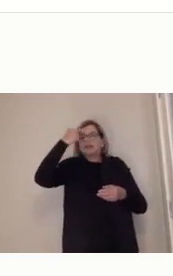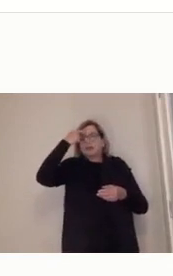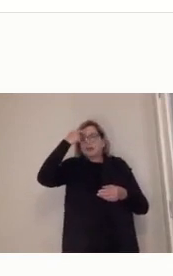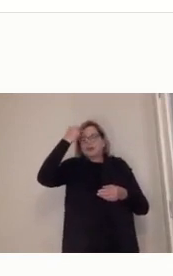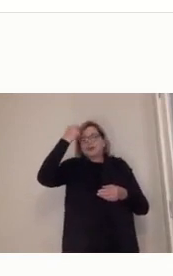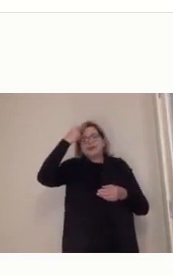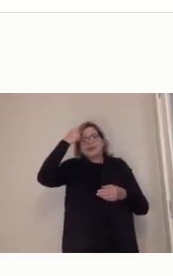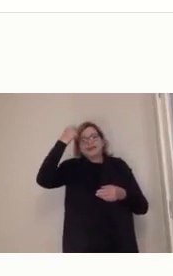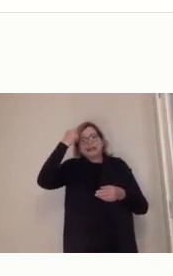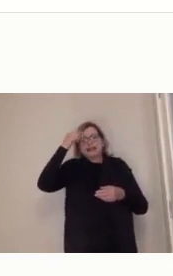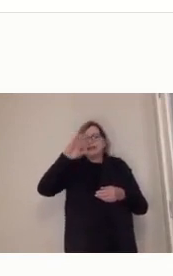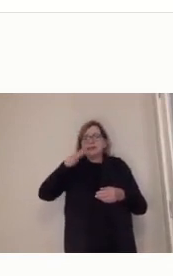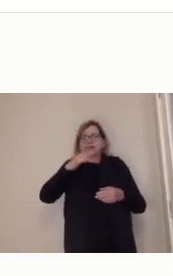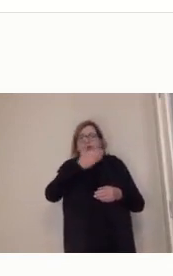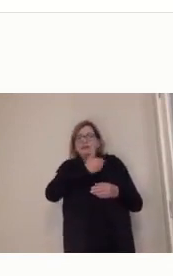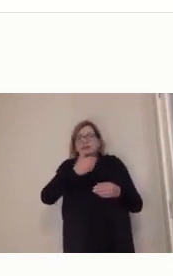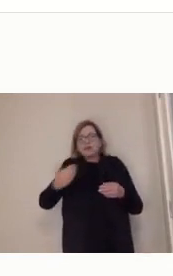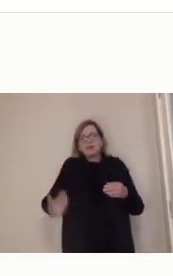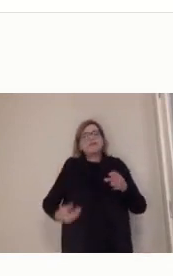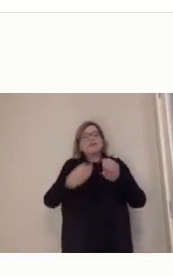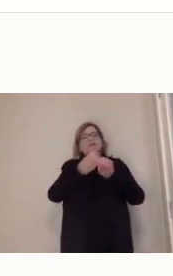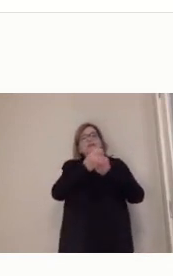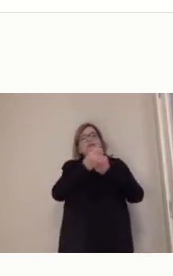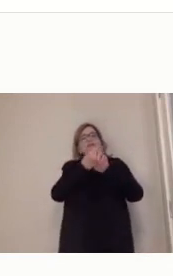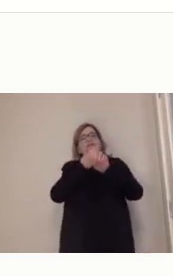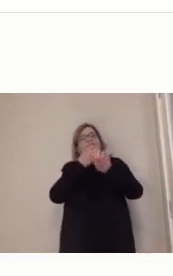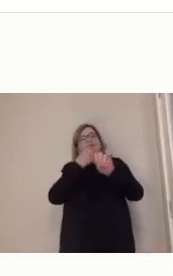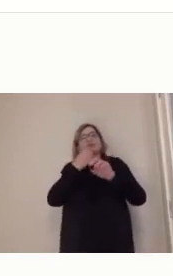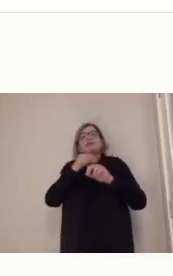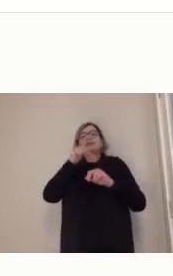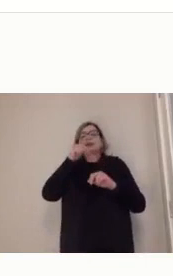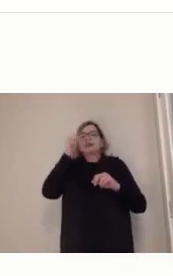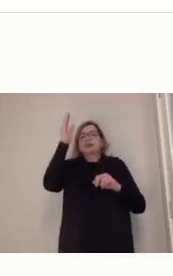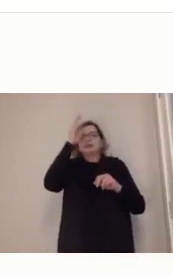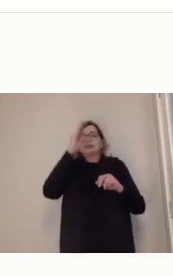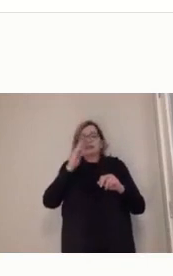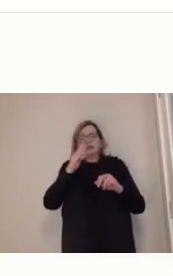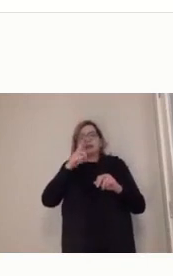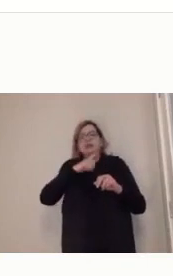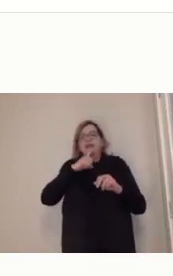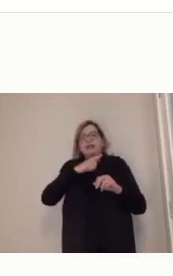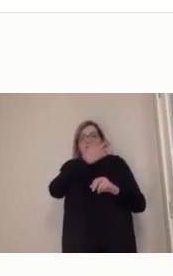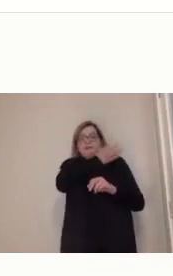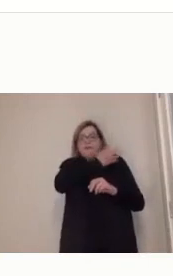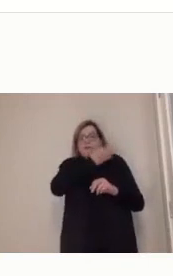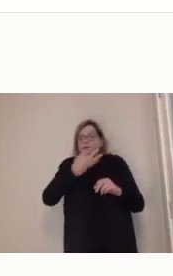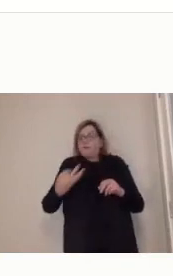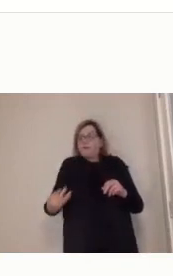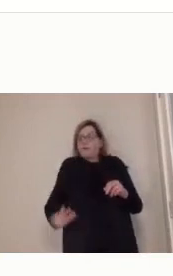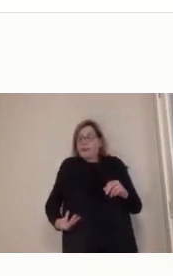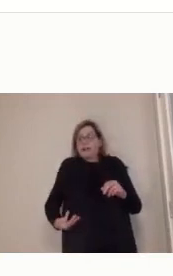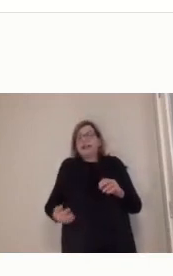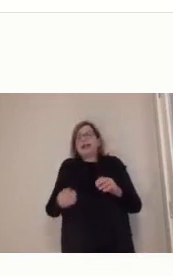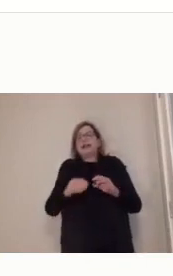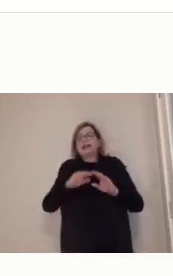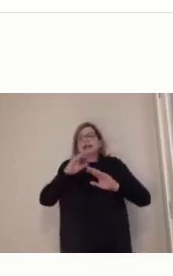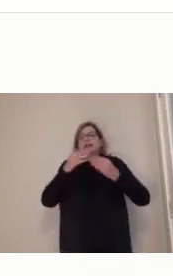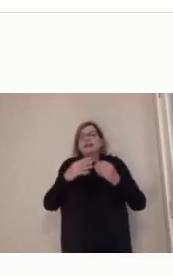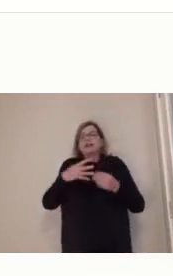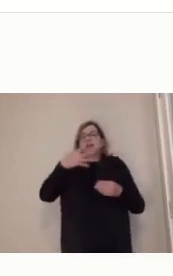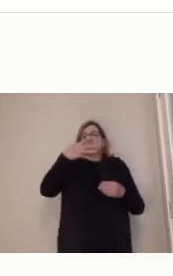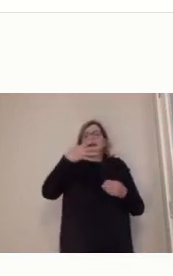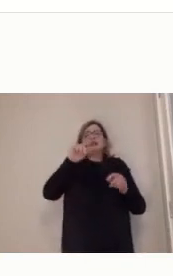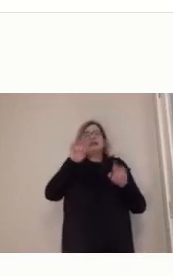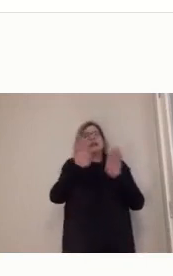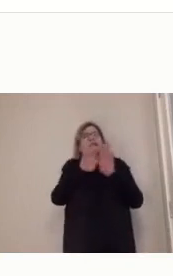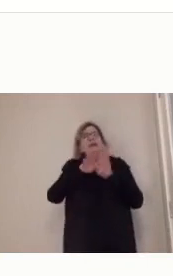de 40 estaduais e somos, também temos muitos institutos federais de educação participando. Então, é uma grande rede, né?